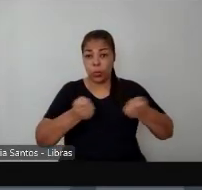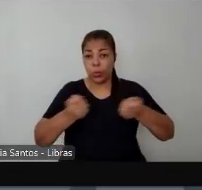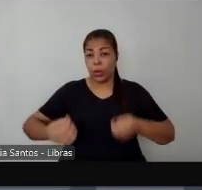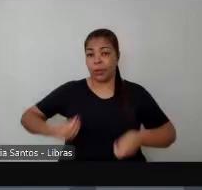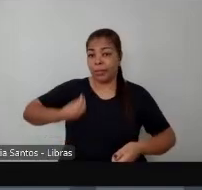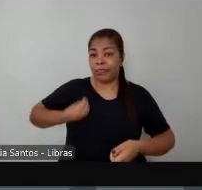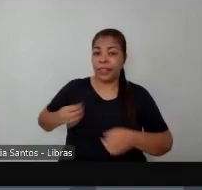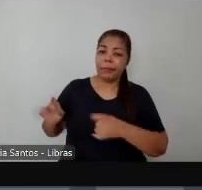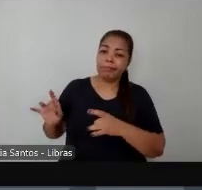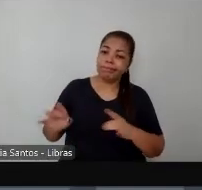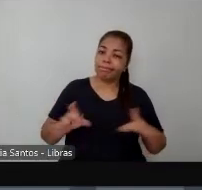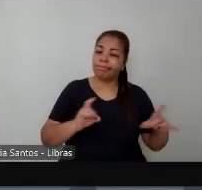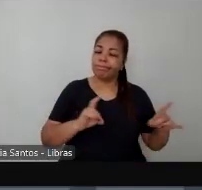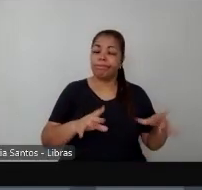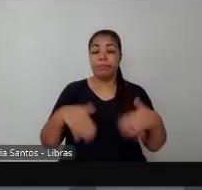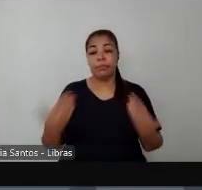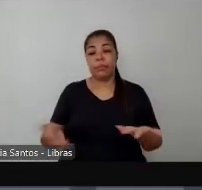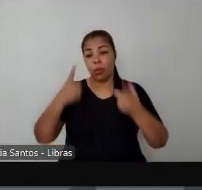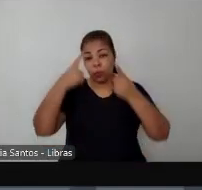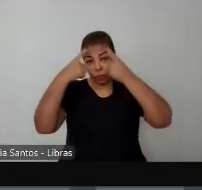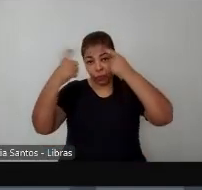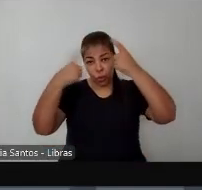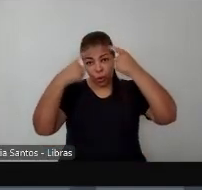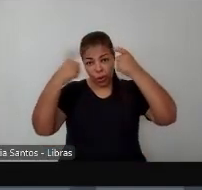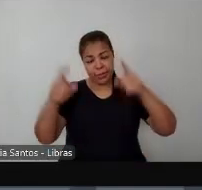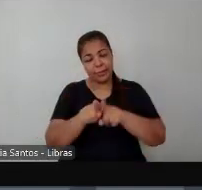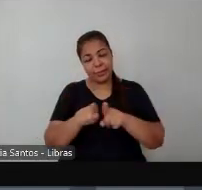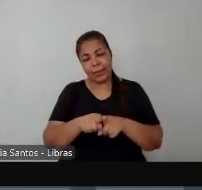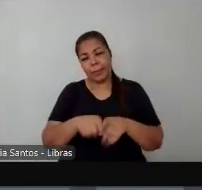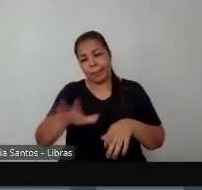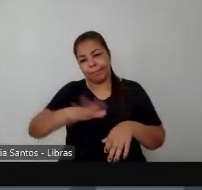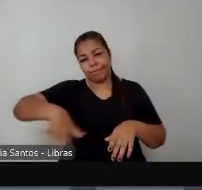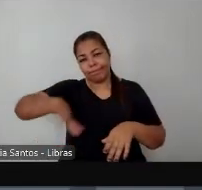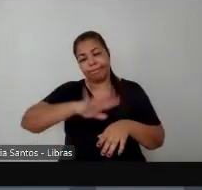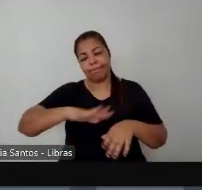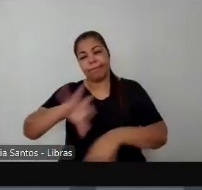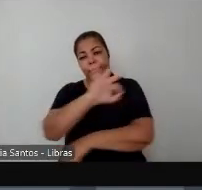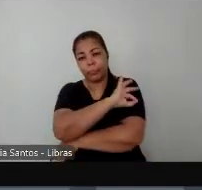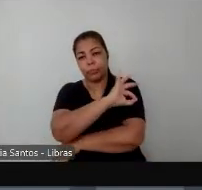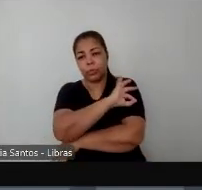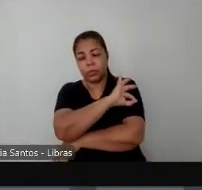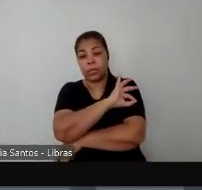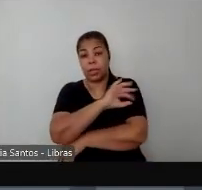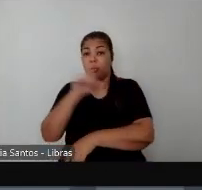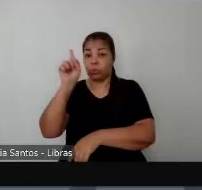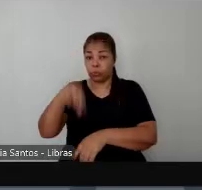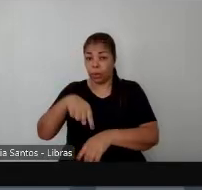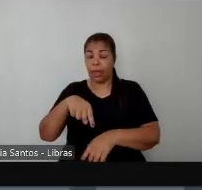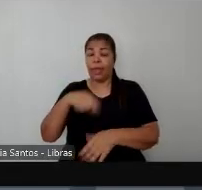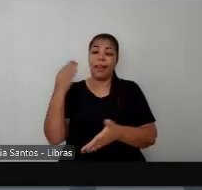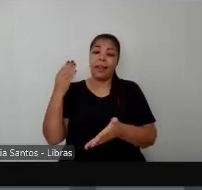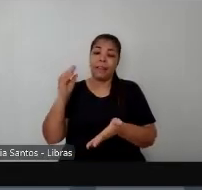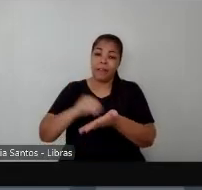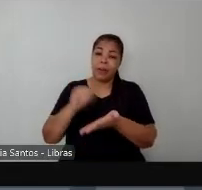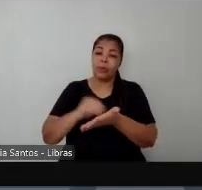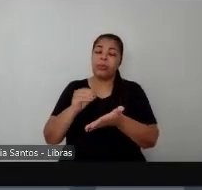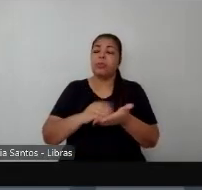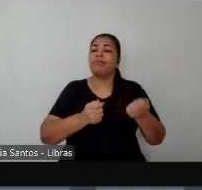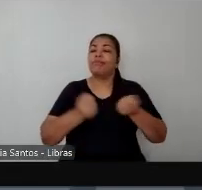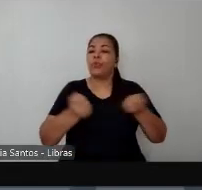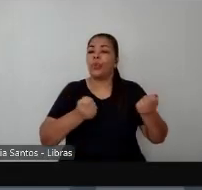violência policial acaba sendo a semente das milícias porque a violência policial é um sintoma do descontrole das polícias então